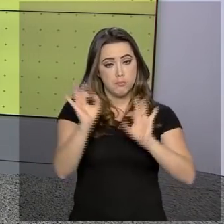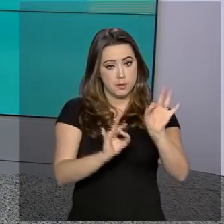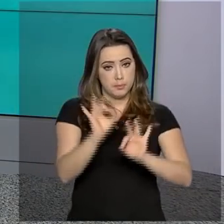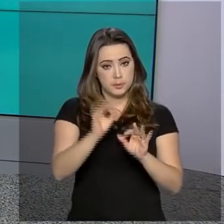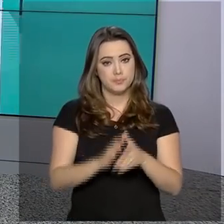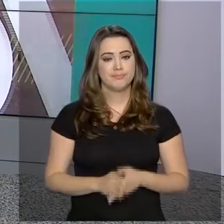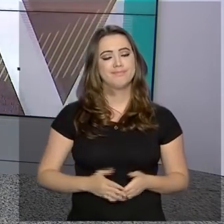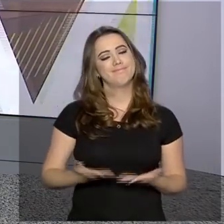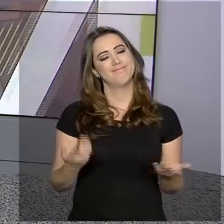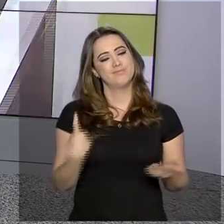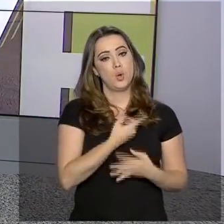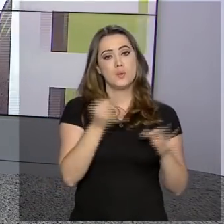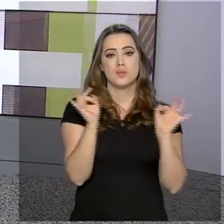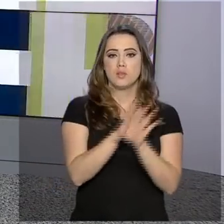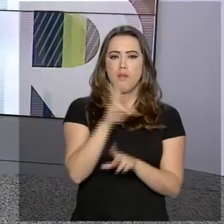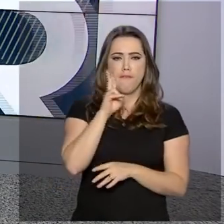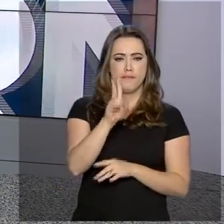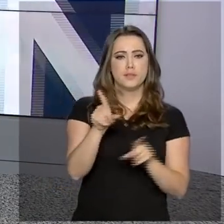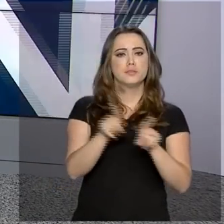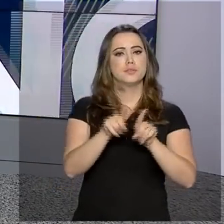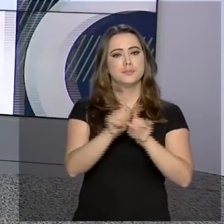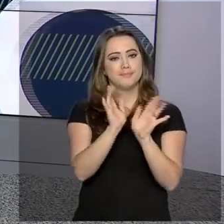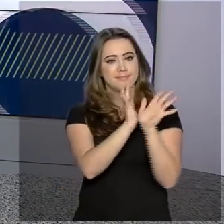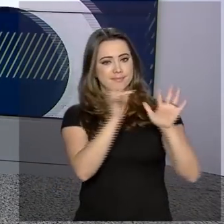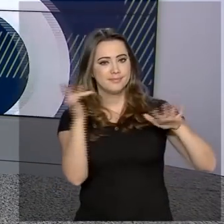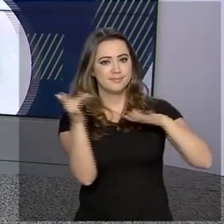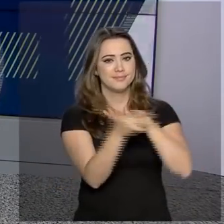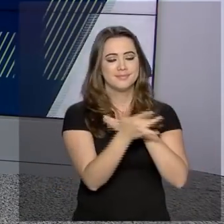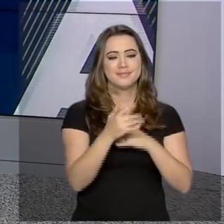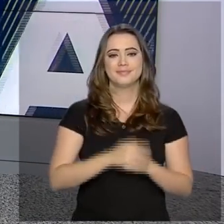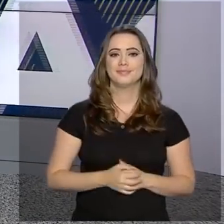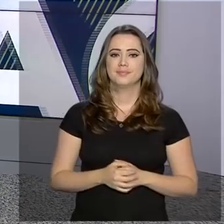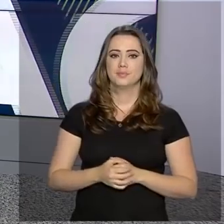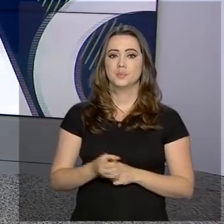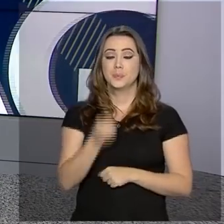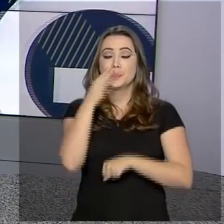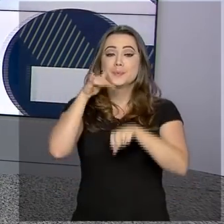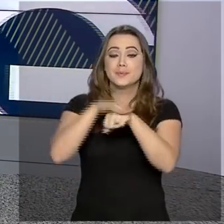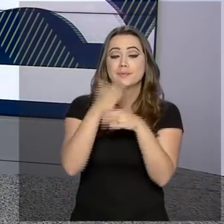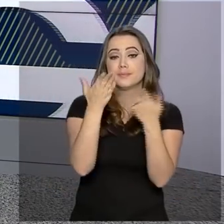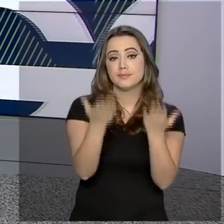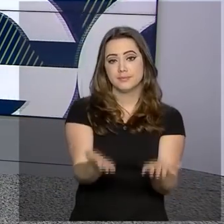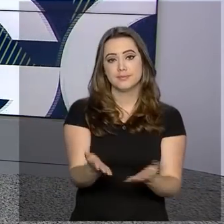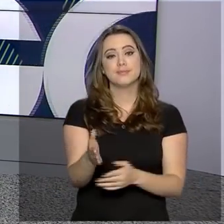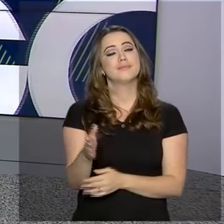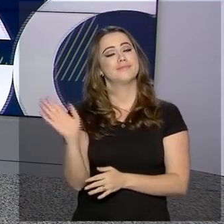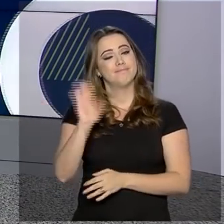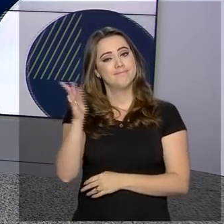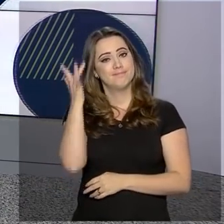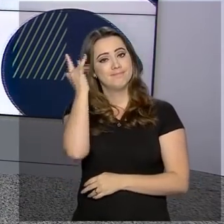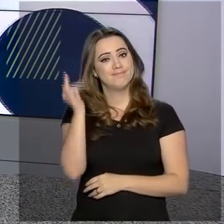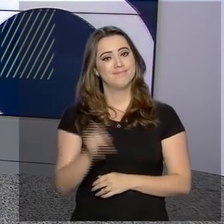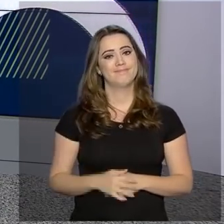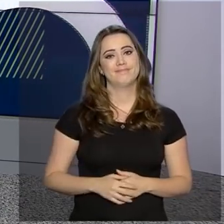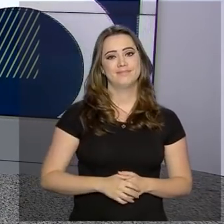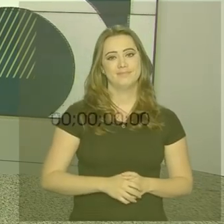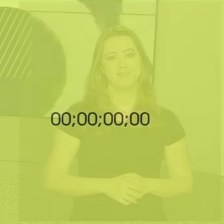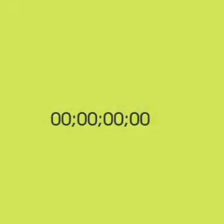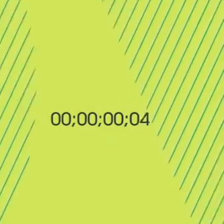governo agora fica por aqui. Acompanhe a gente também pelas nossas redes sociais. Uma boa noite para você e até amanhã.